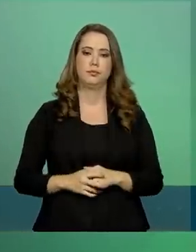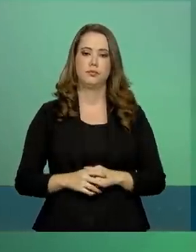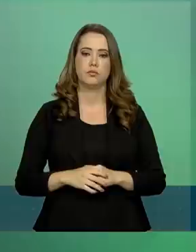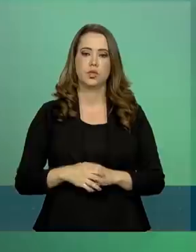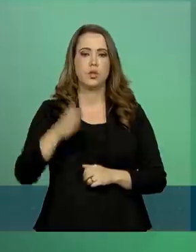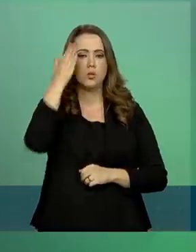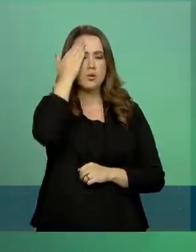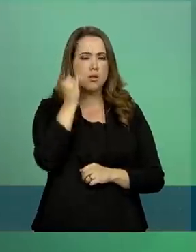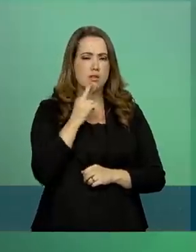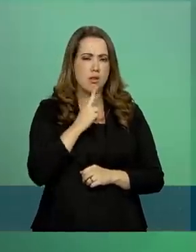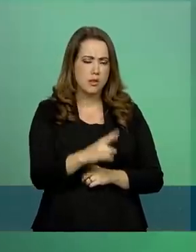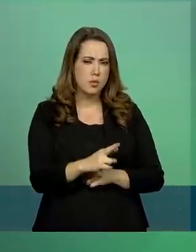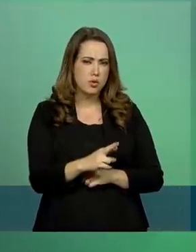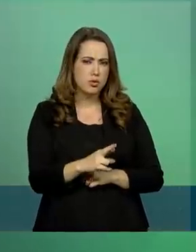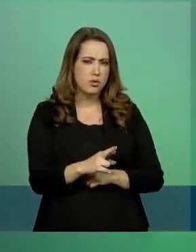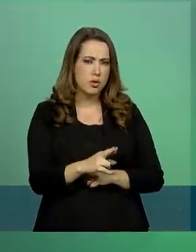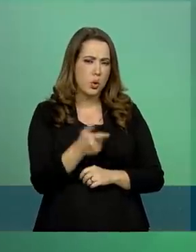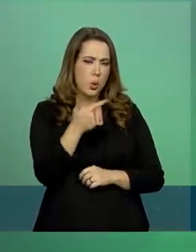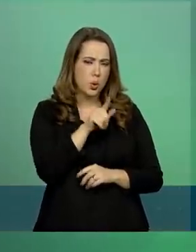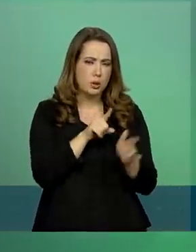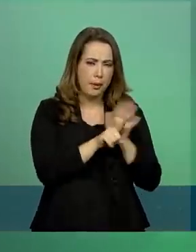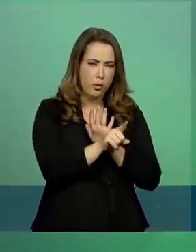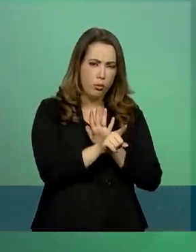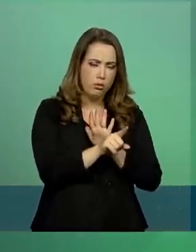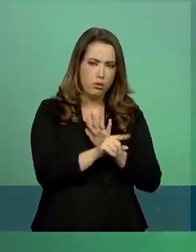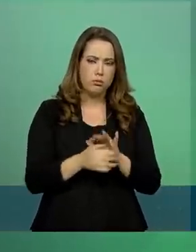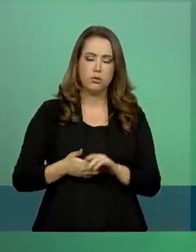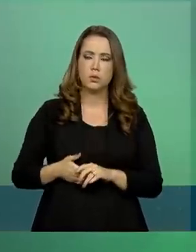Não sei se eu te respondi, porque você fez outra...